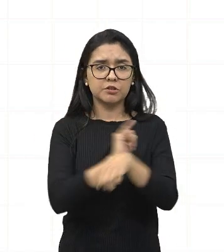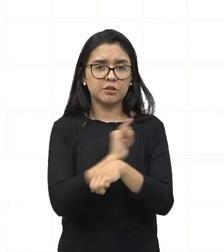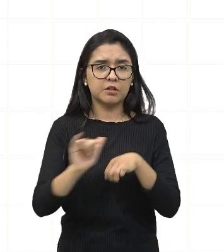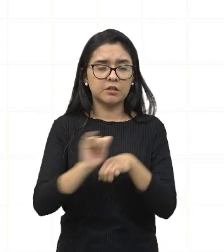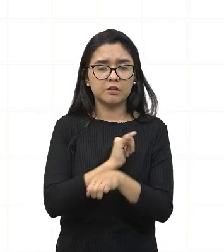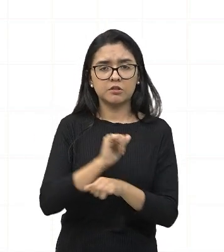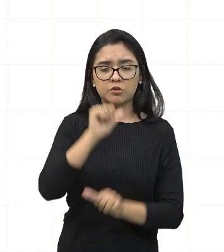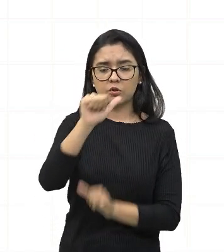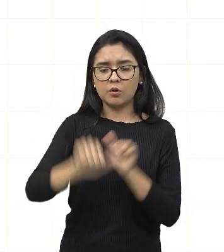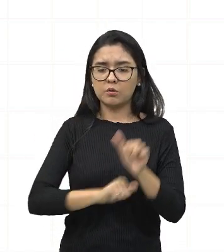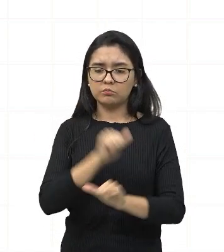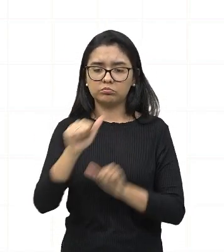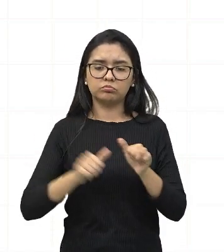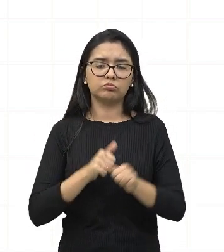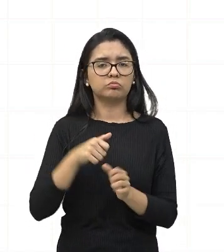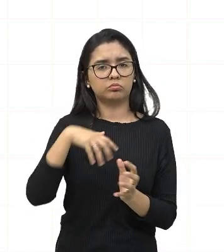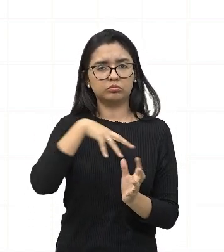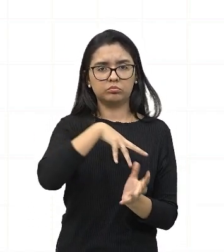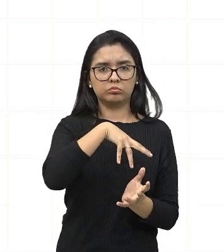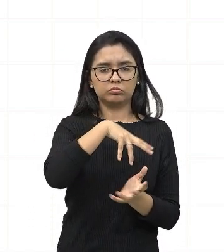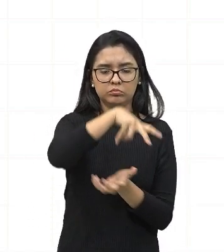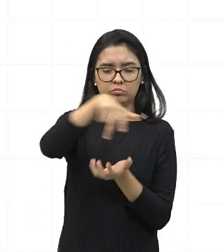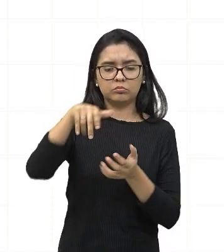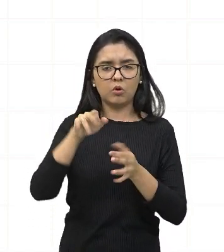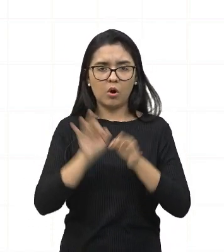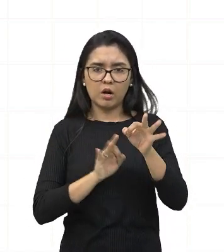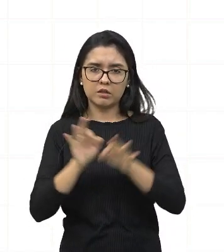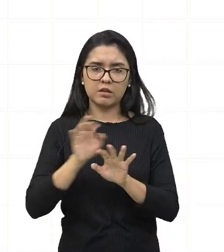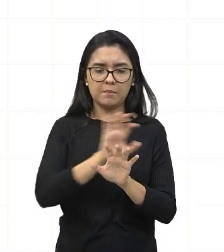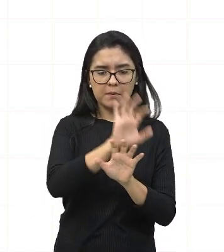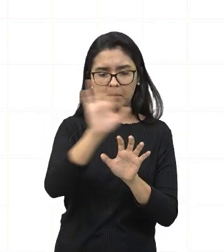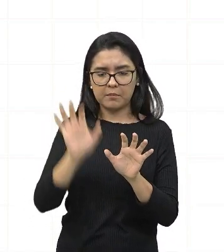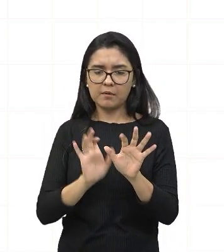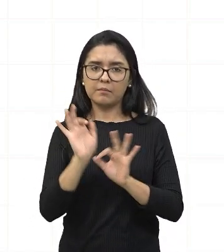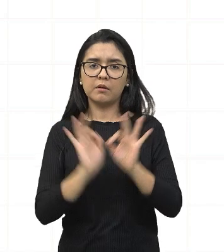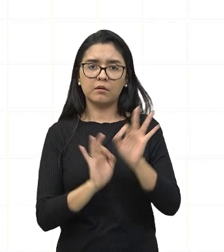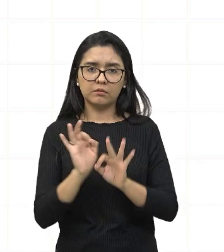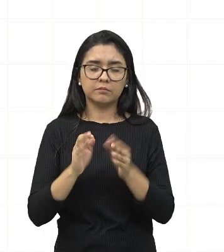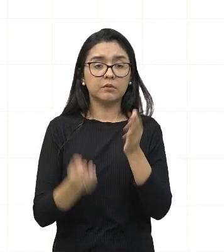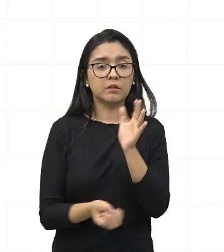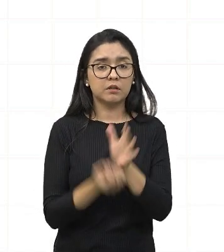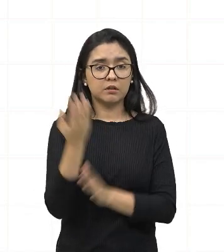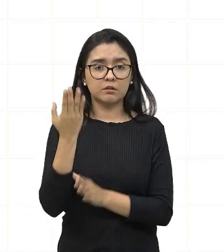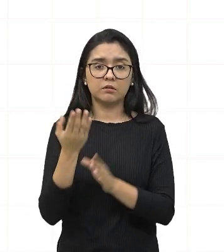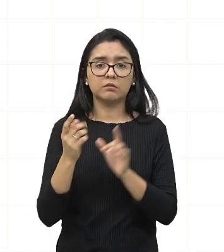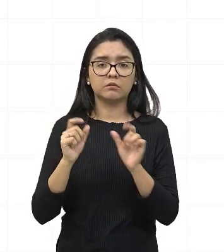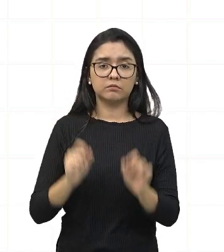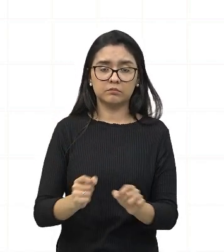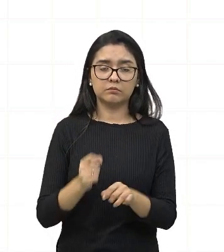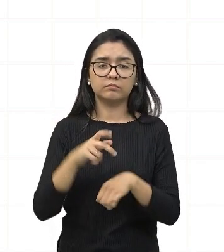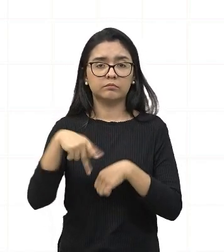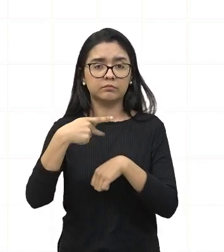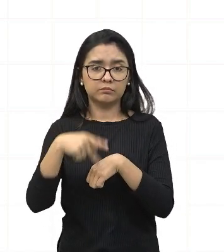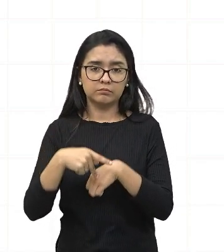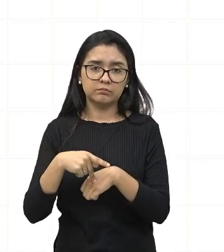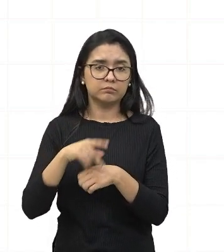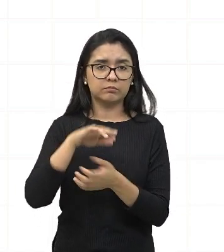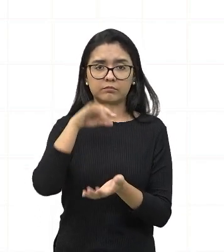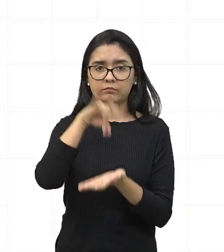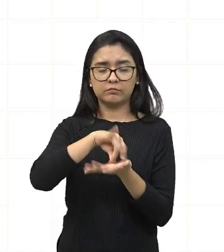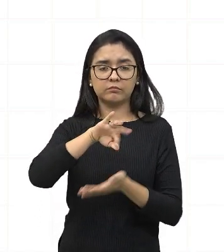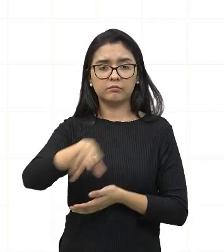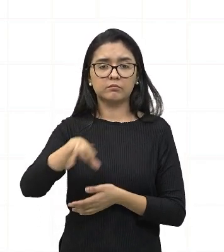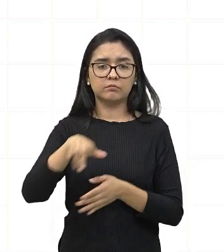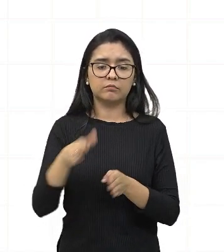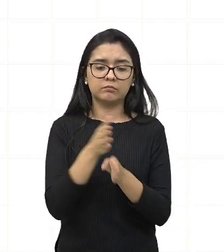geográfica desses continentes. Então, a criação de nações artificiais baseadas em fronteiras coloniais,